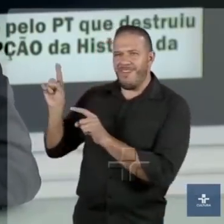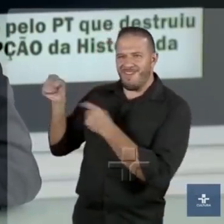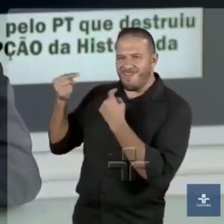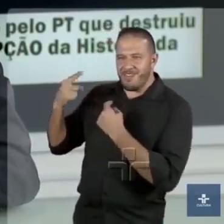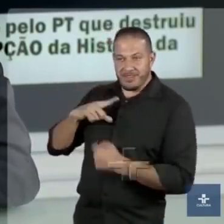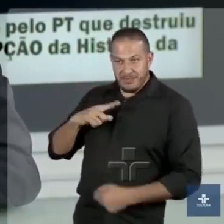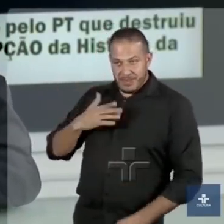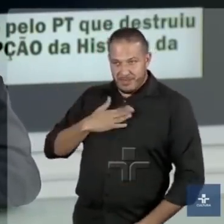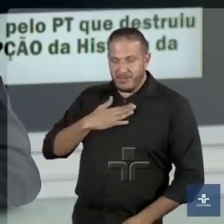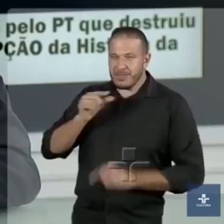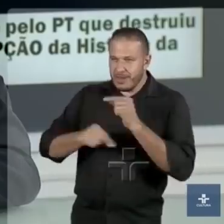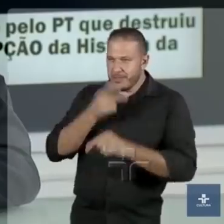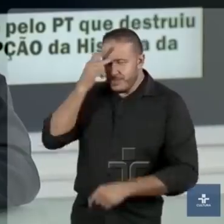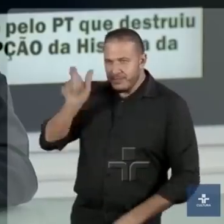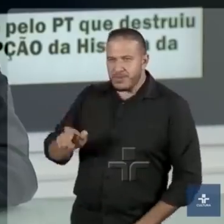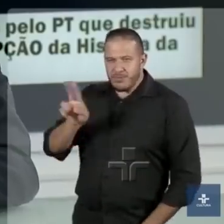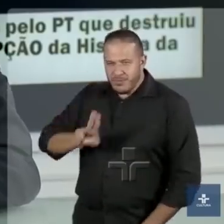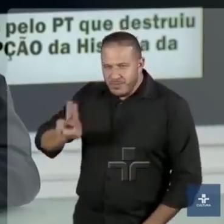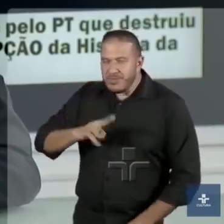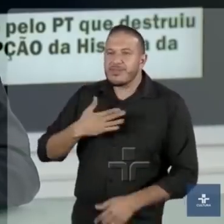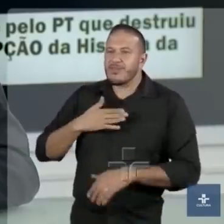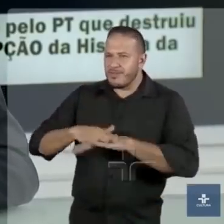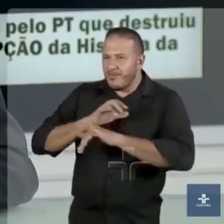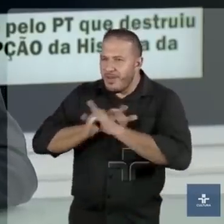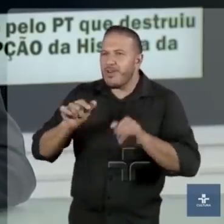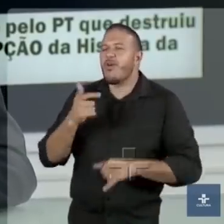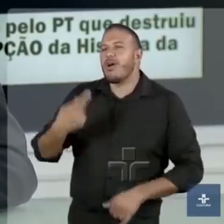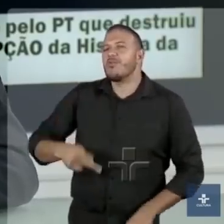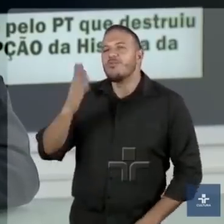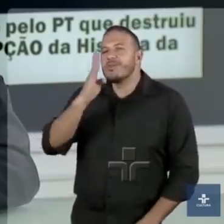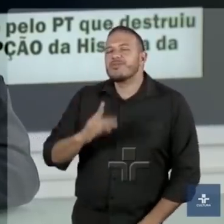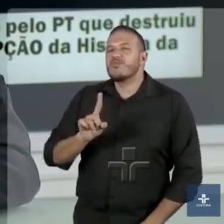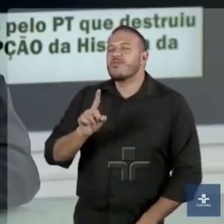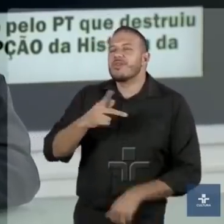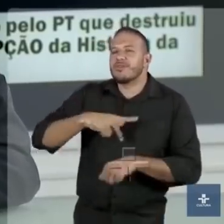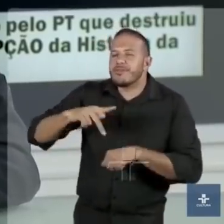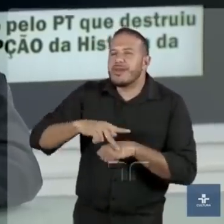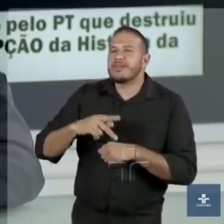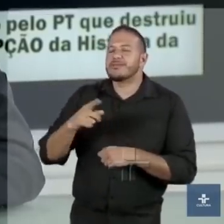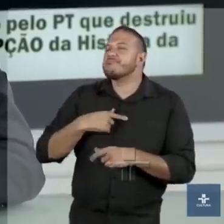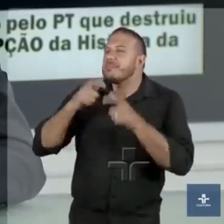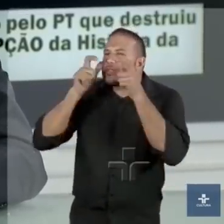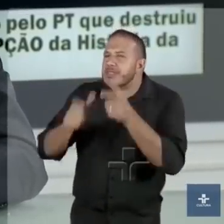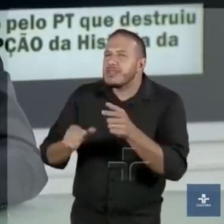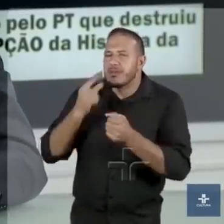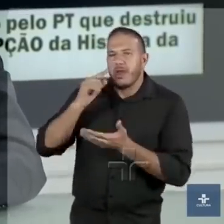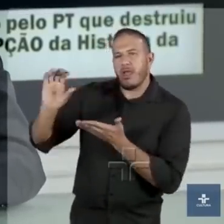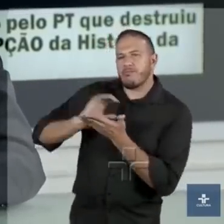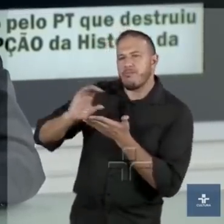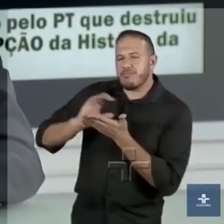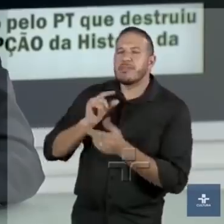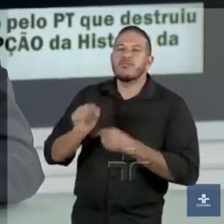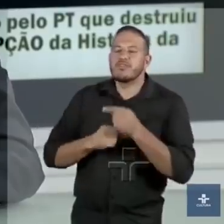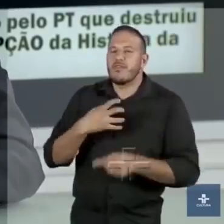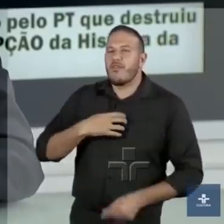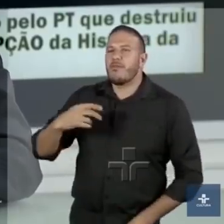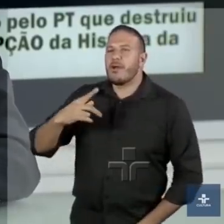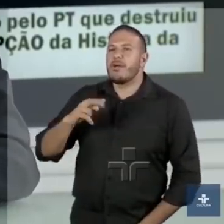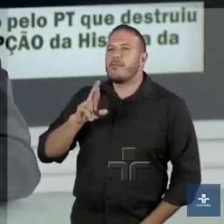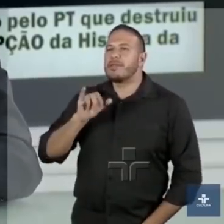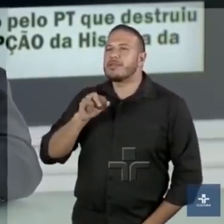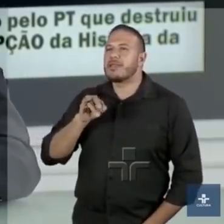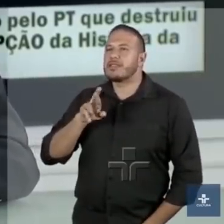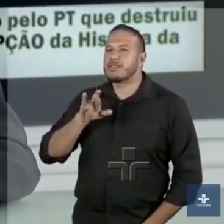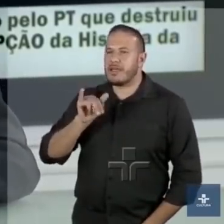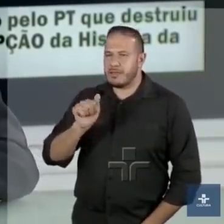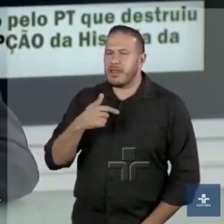feita a mim em relação aos consumidores, que eu disse que o Brasil não seria um país interessante para se investir sem a reforma previdenciária, e o internauta respondeu